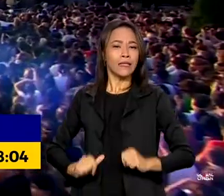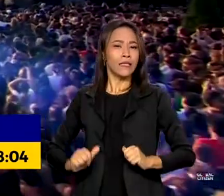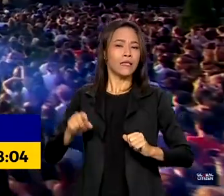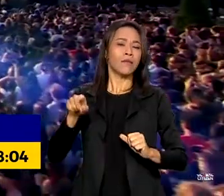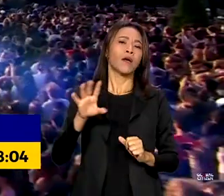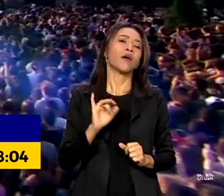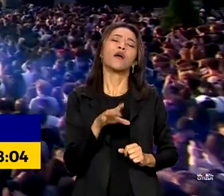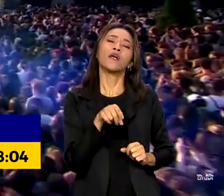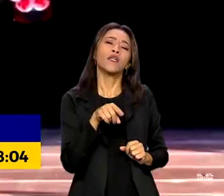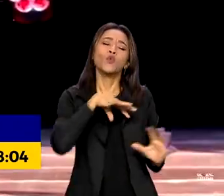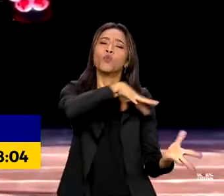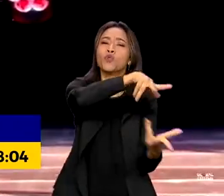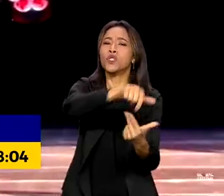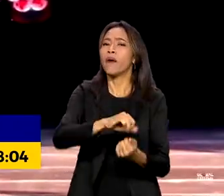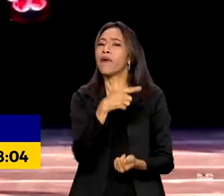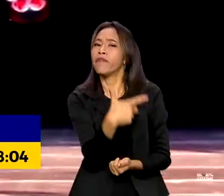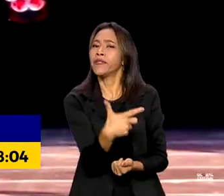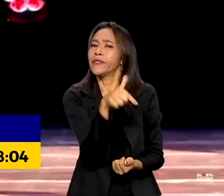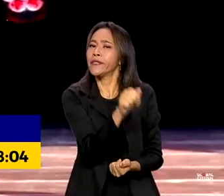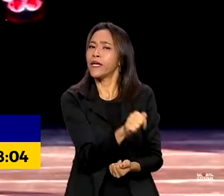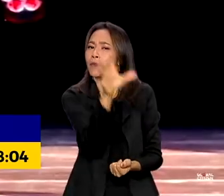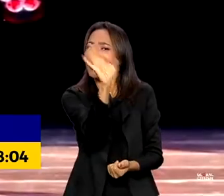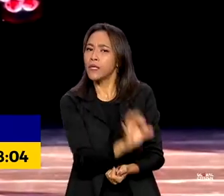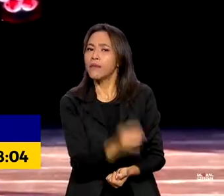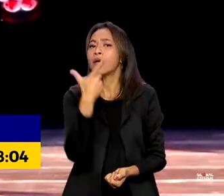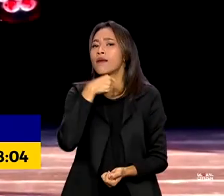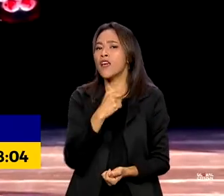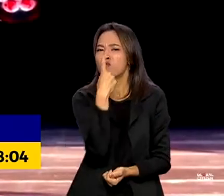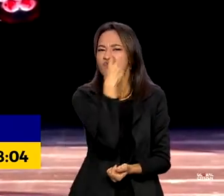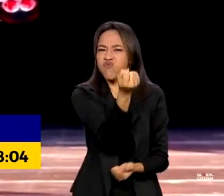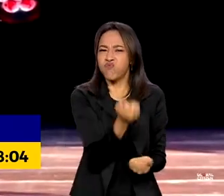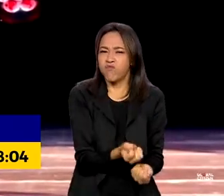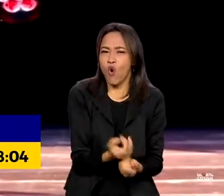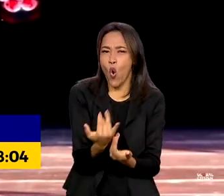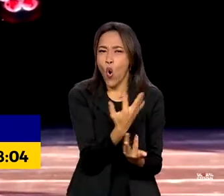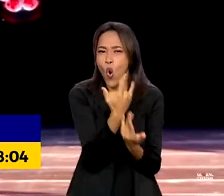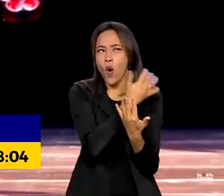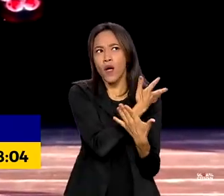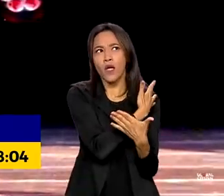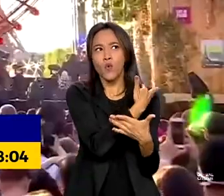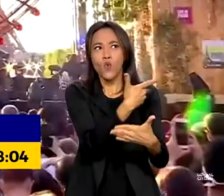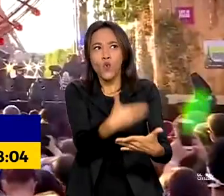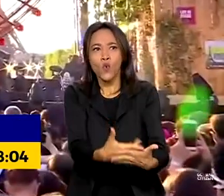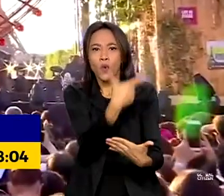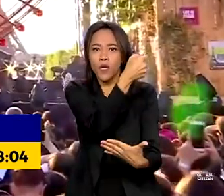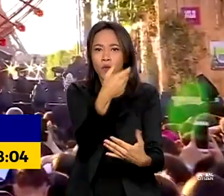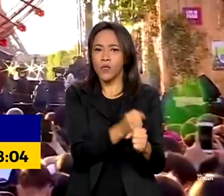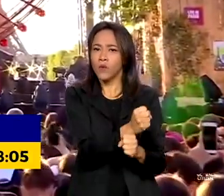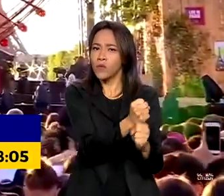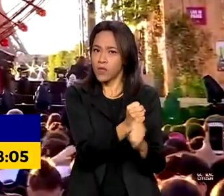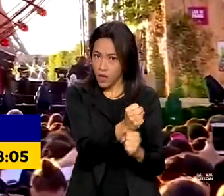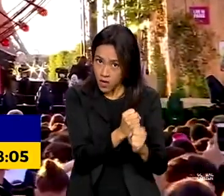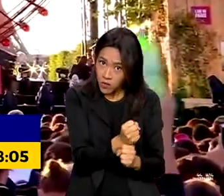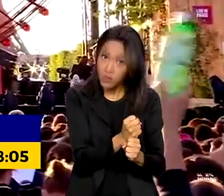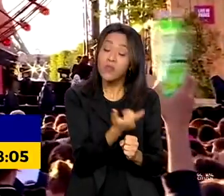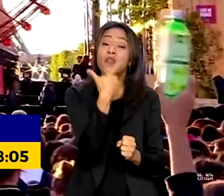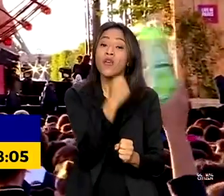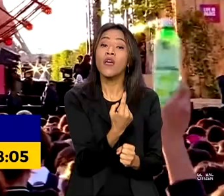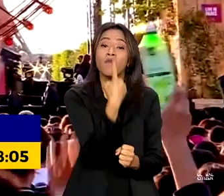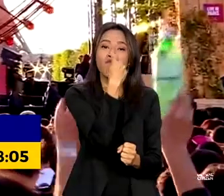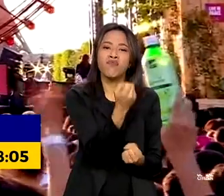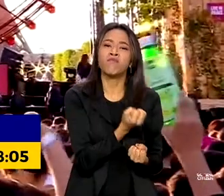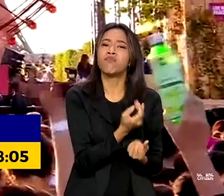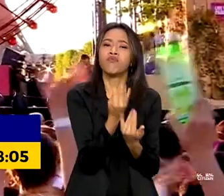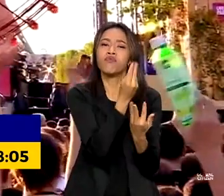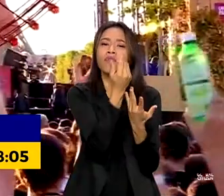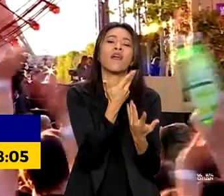27%. Quem poluiu o planeta nesse duplo 200 anos? A verdade é que quem poluiu o